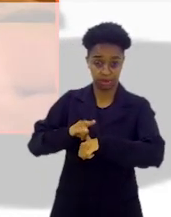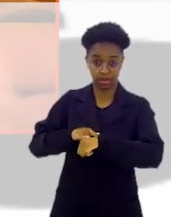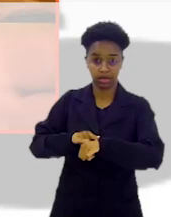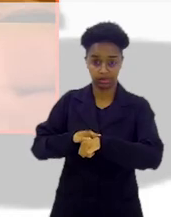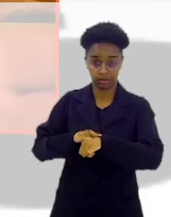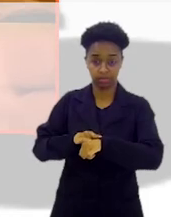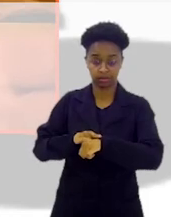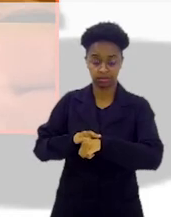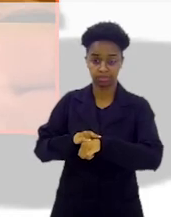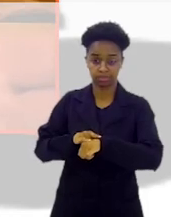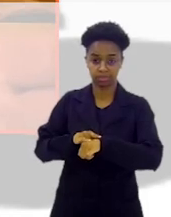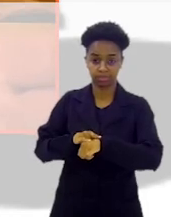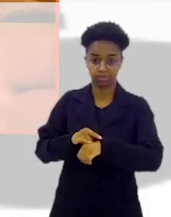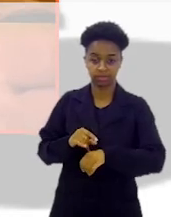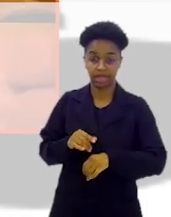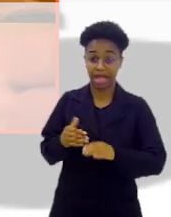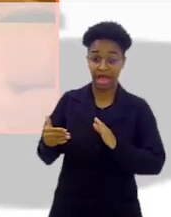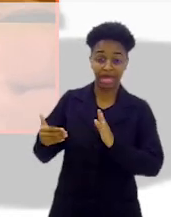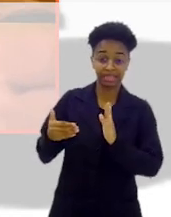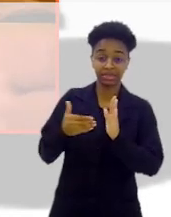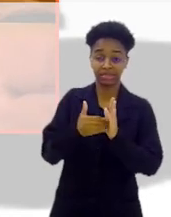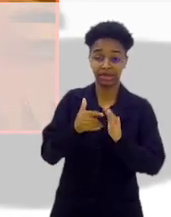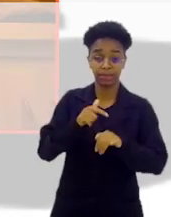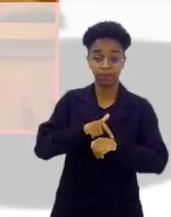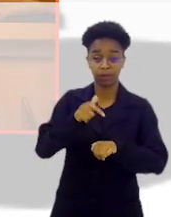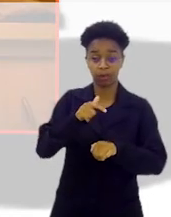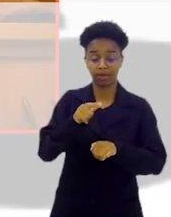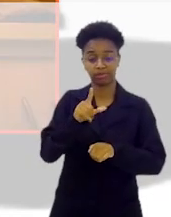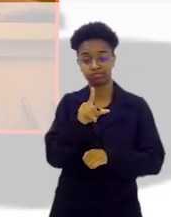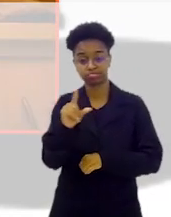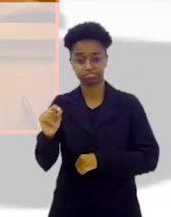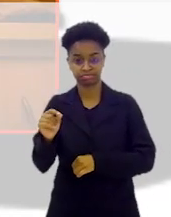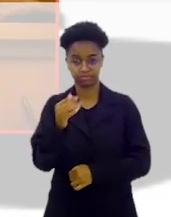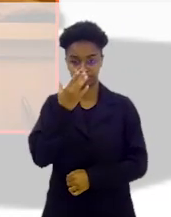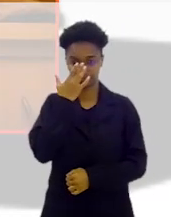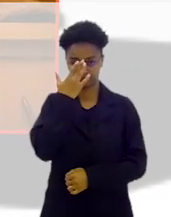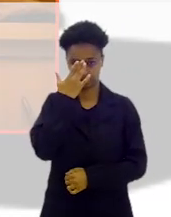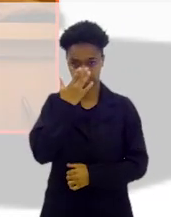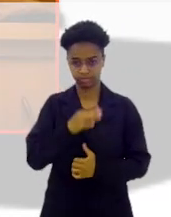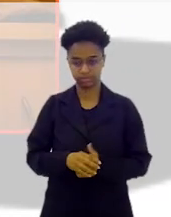banheiro, no sanitário, até a hora que ele sai.